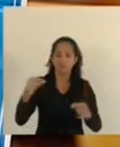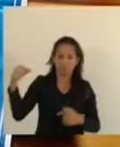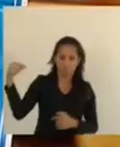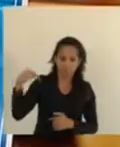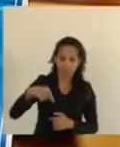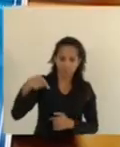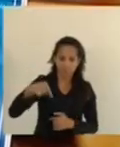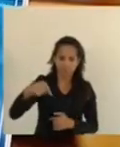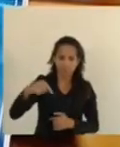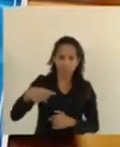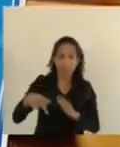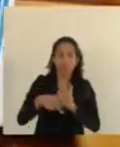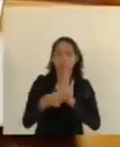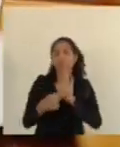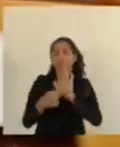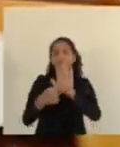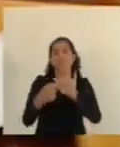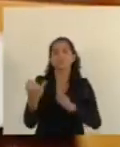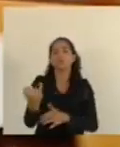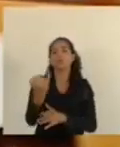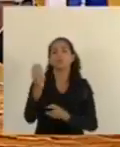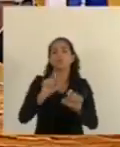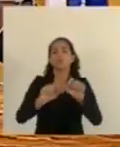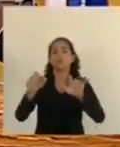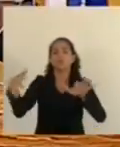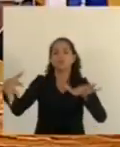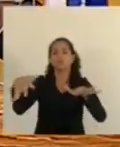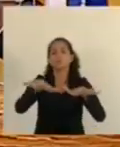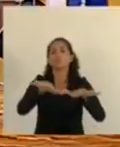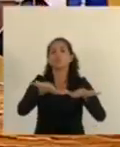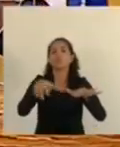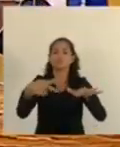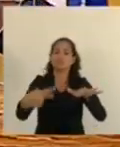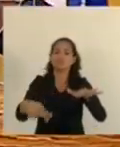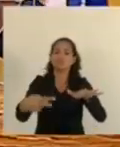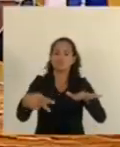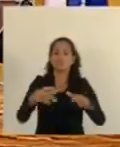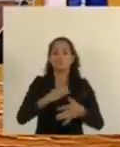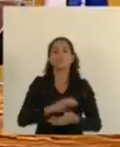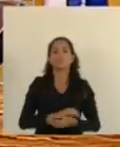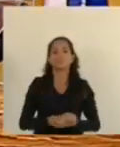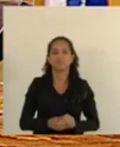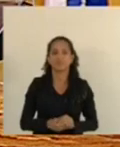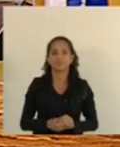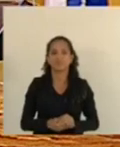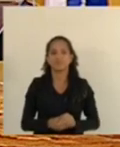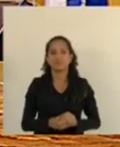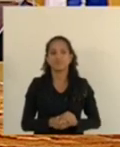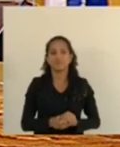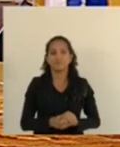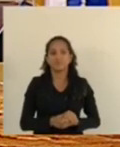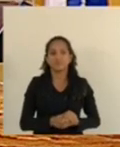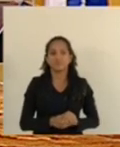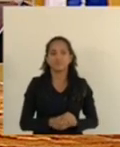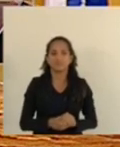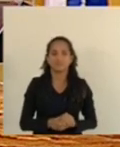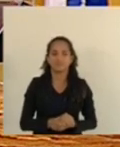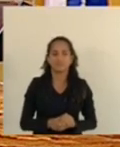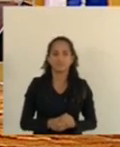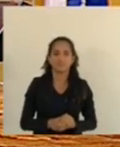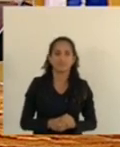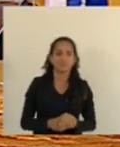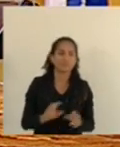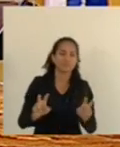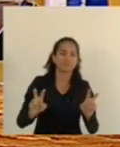Naturalmente, para mostrar a importância da inclusão, era para